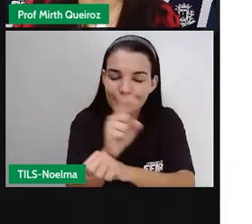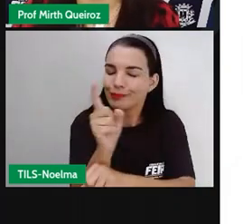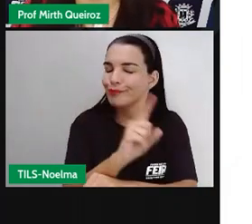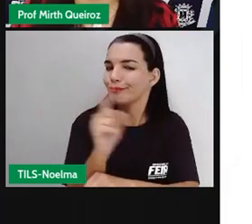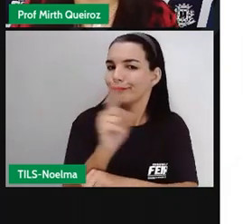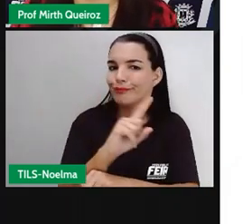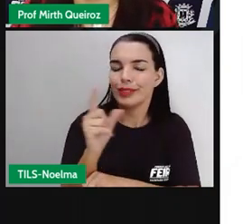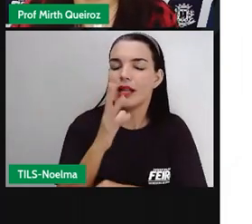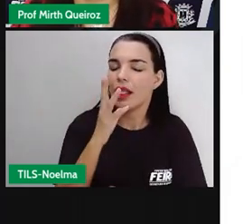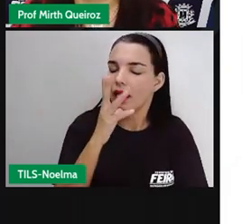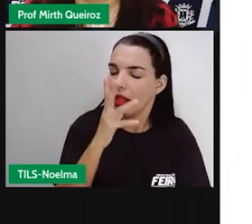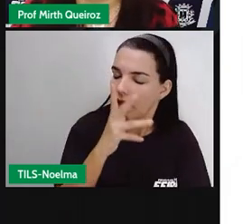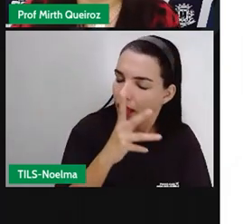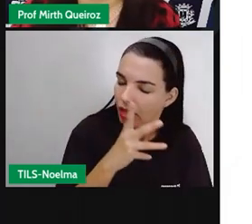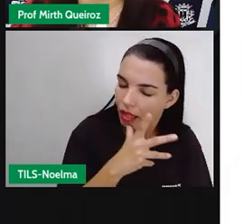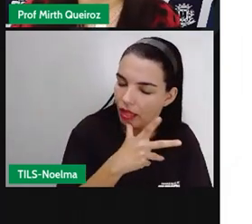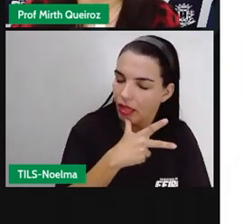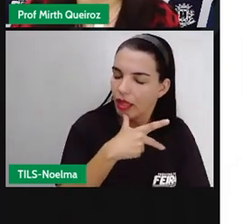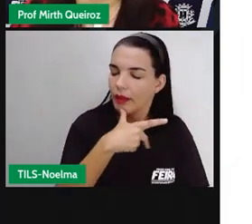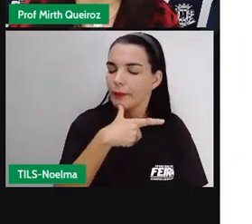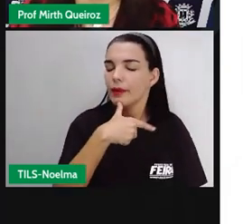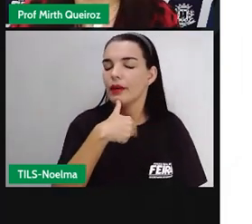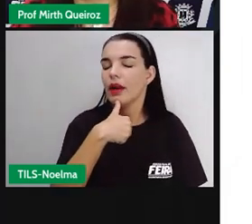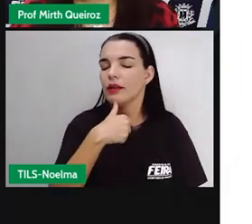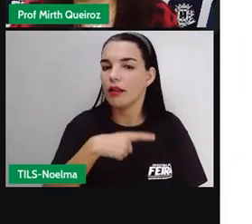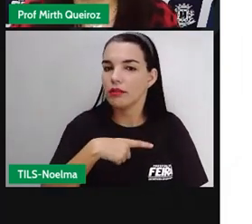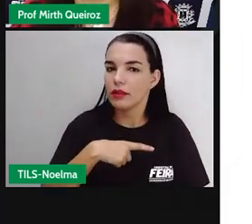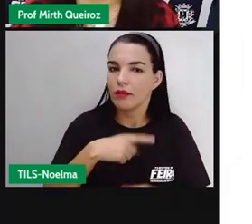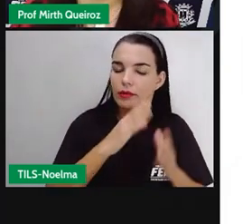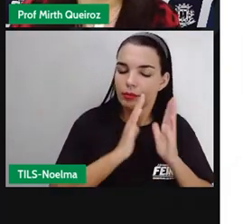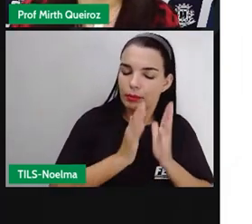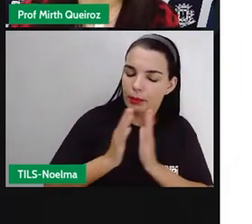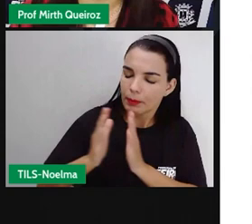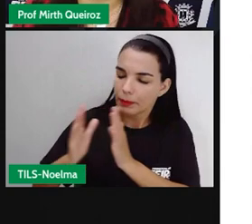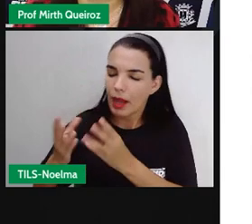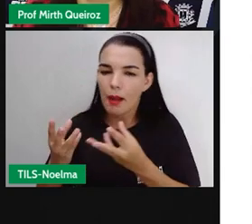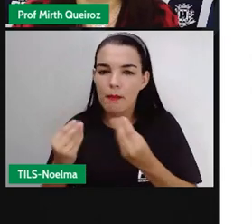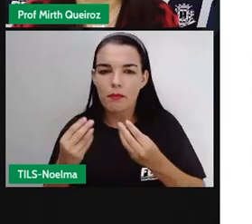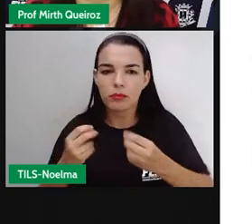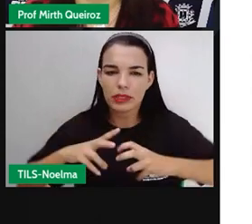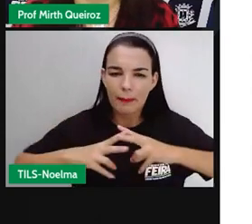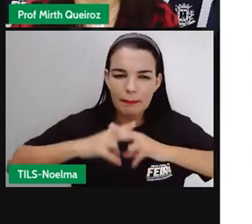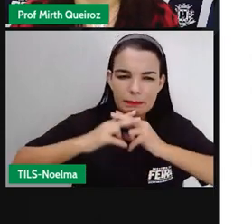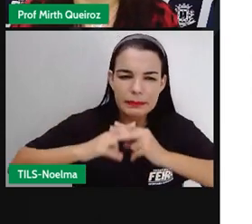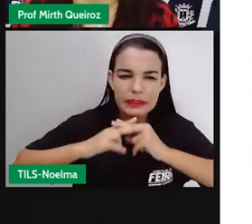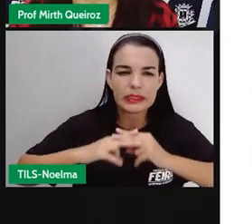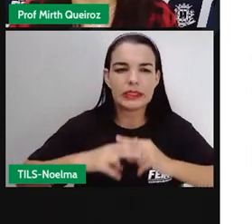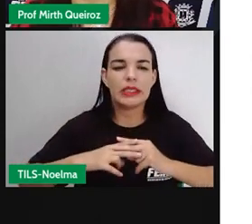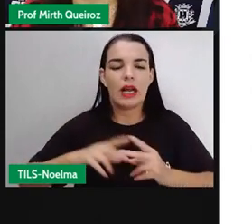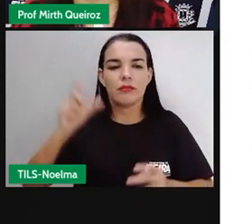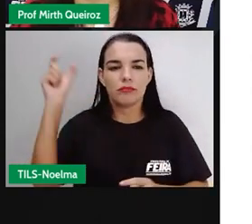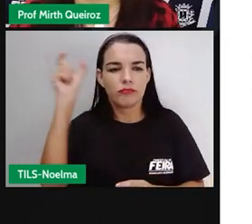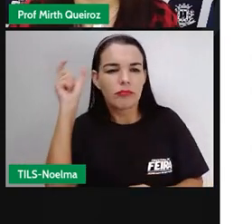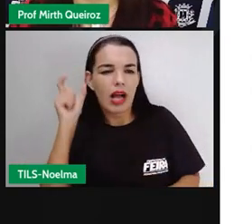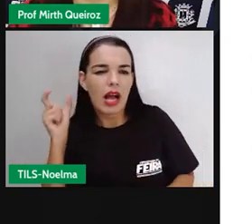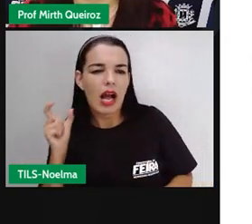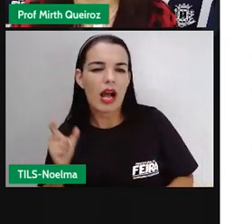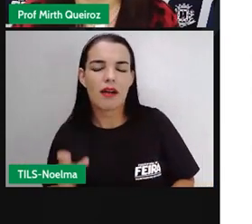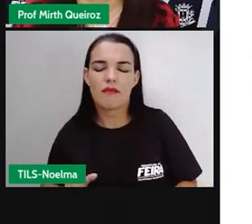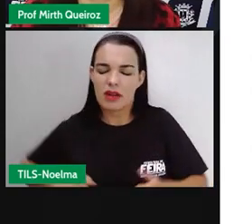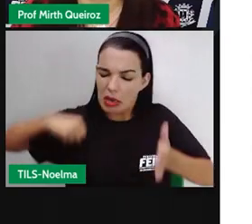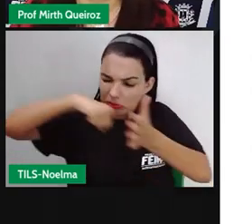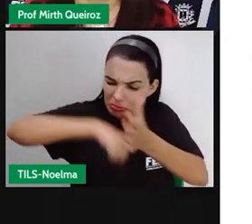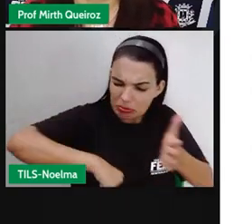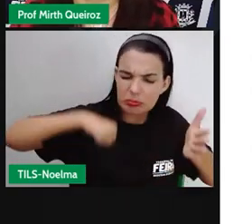todo um processo histórico, né, foram muitas lutas, muita resistência negra para poder tentar sair aí